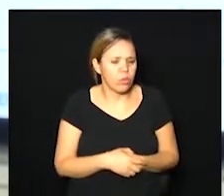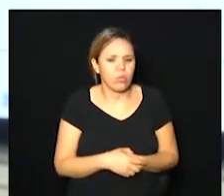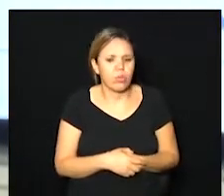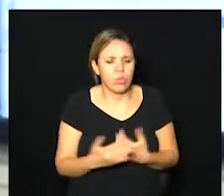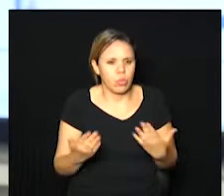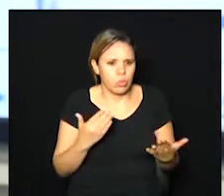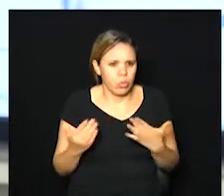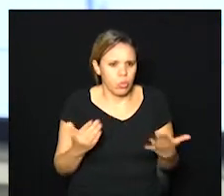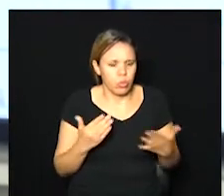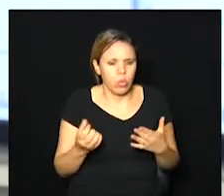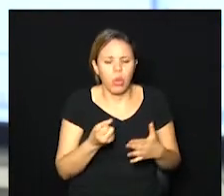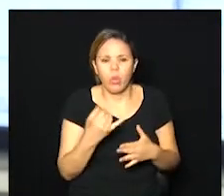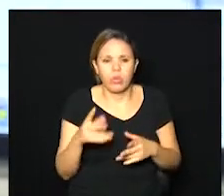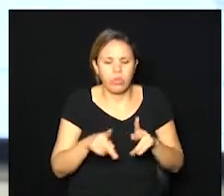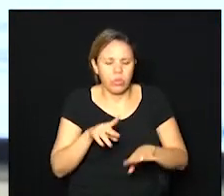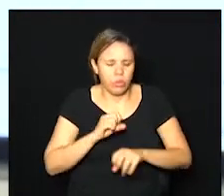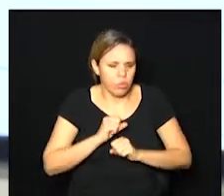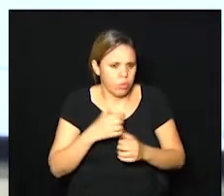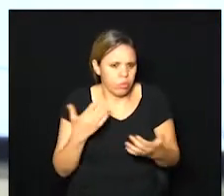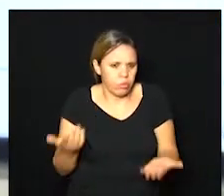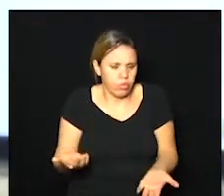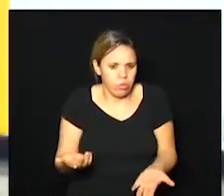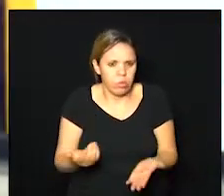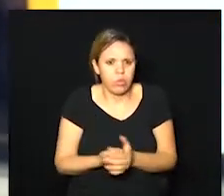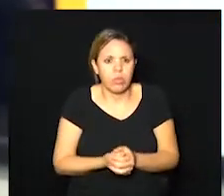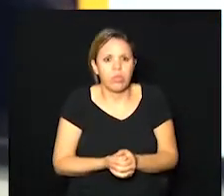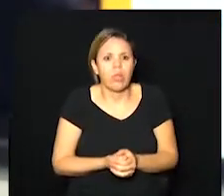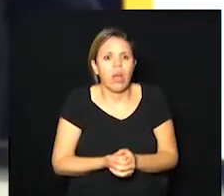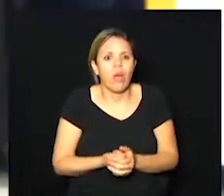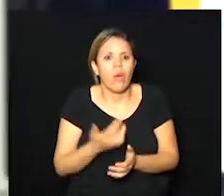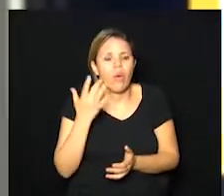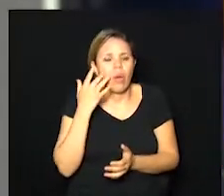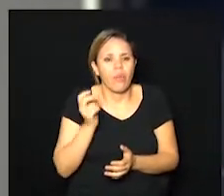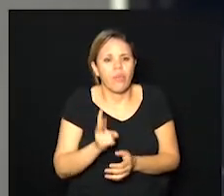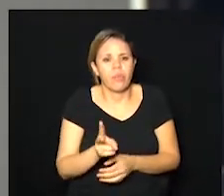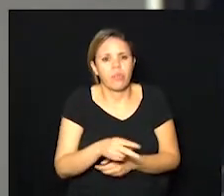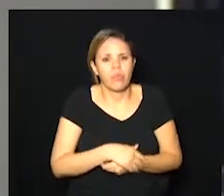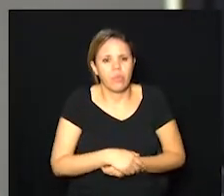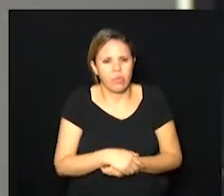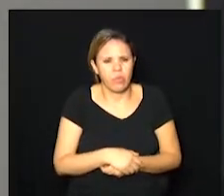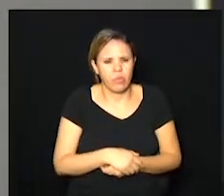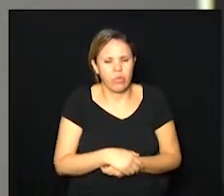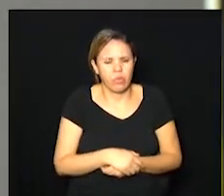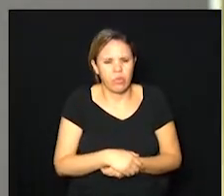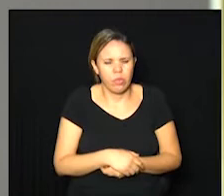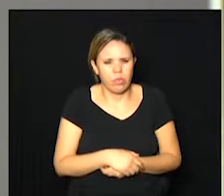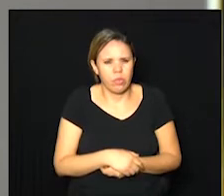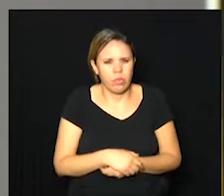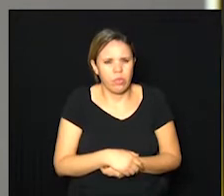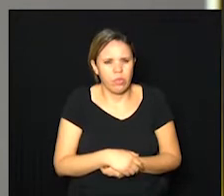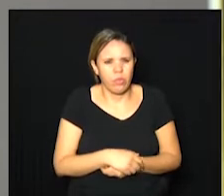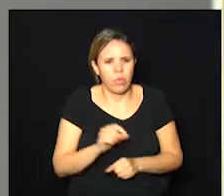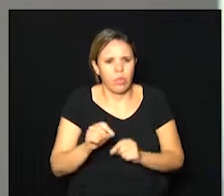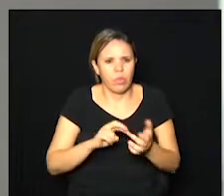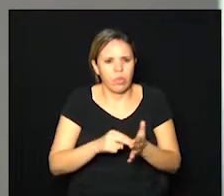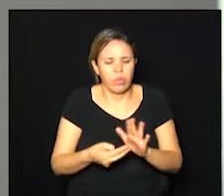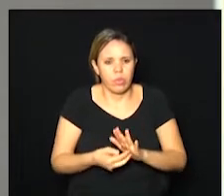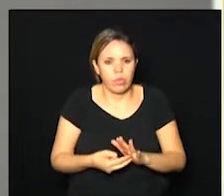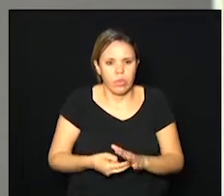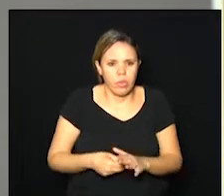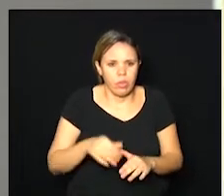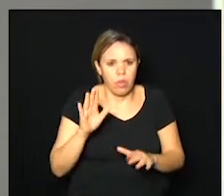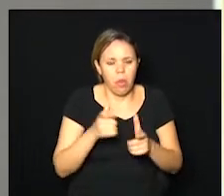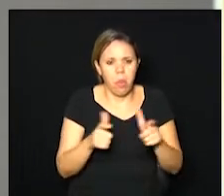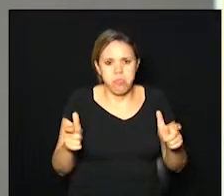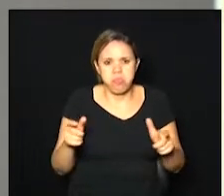prevalência maior portanto acho que vamos para o seguinte porque para a gente o que significa uma maior